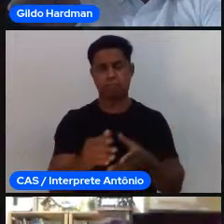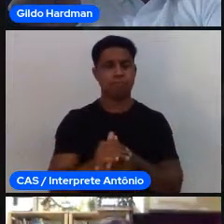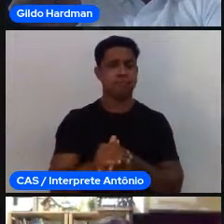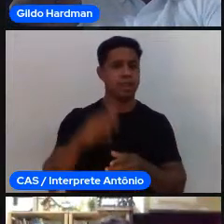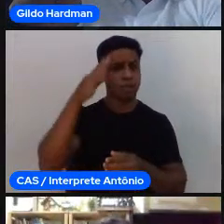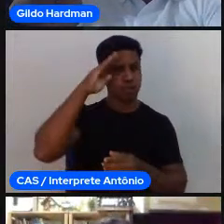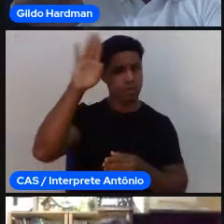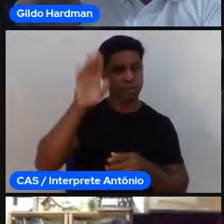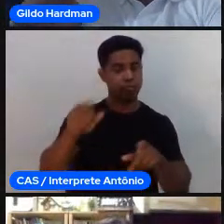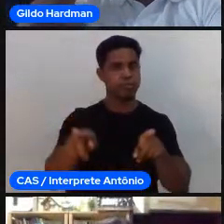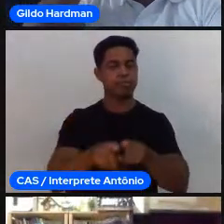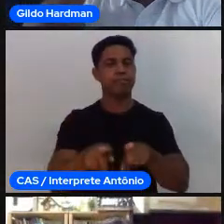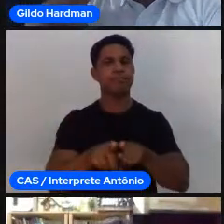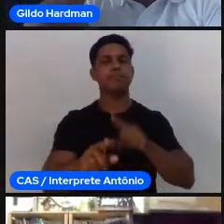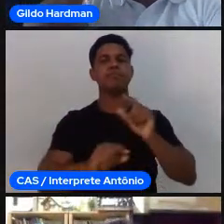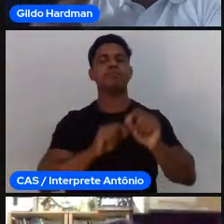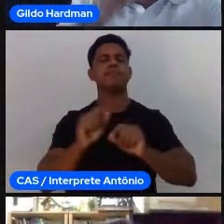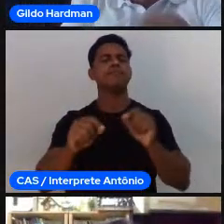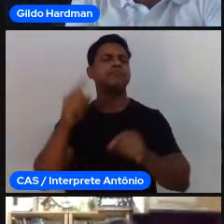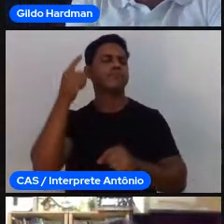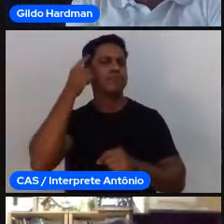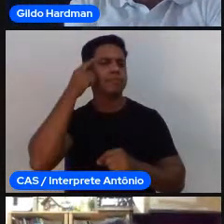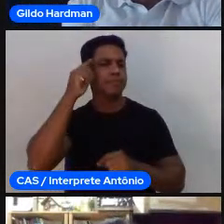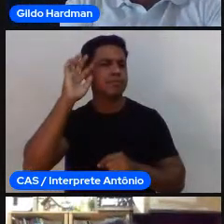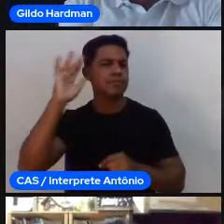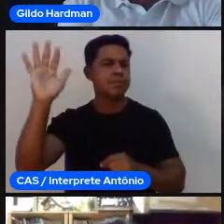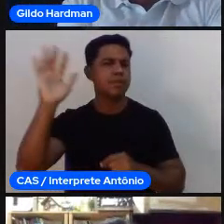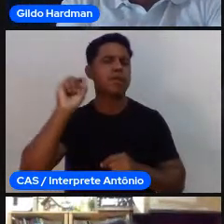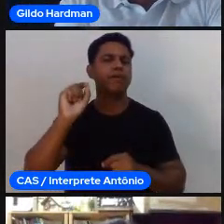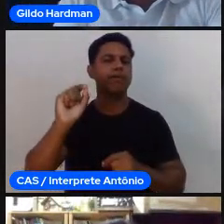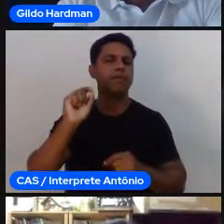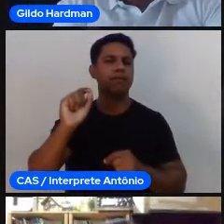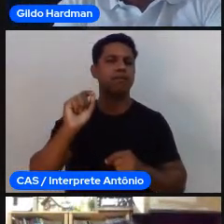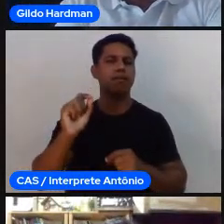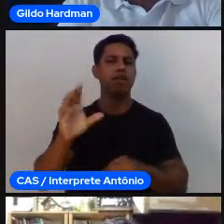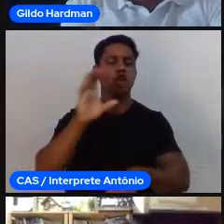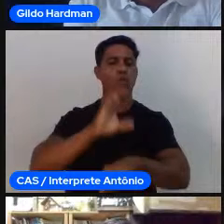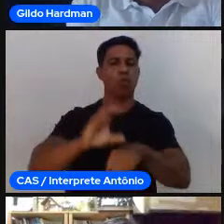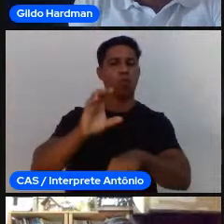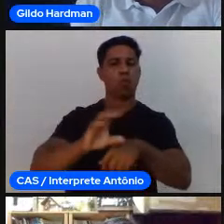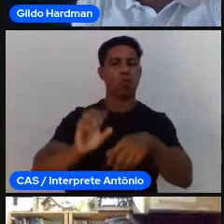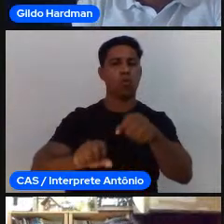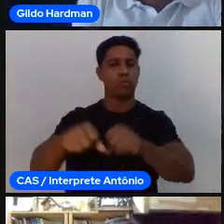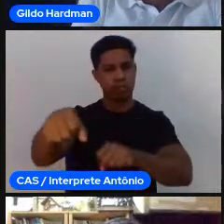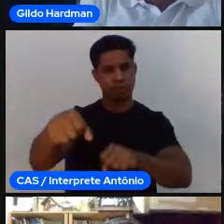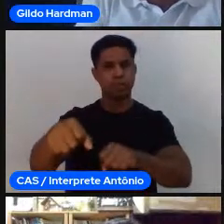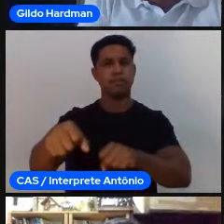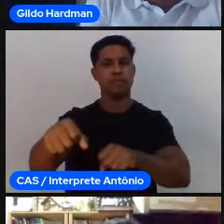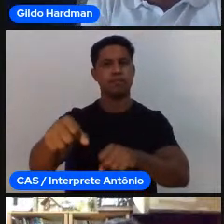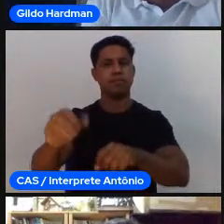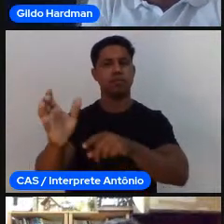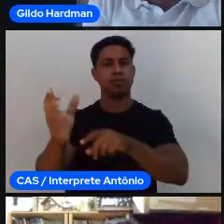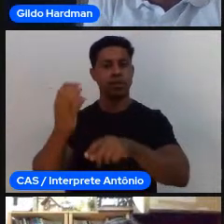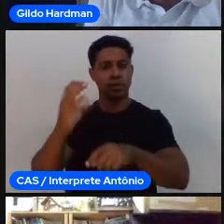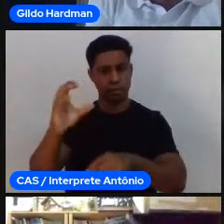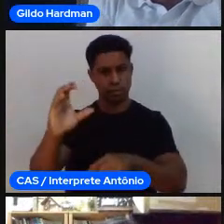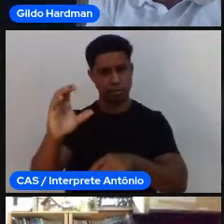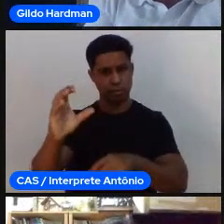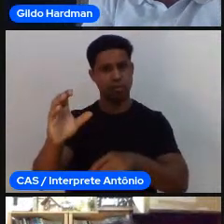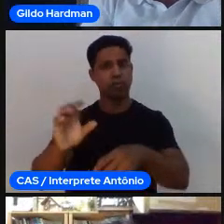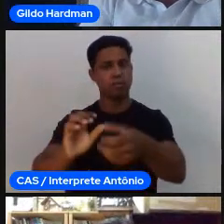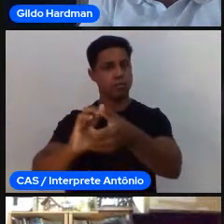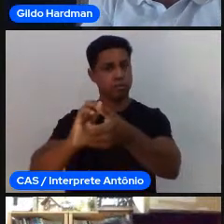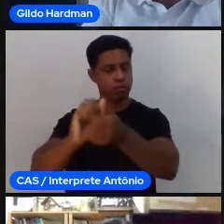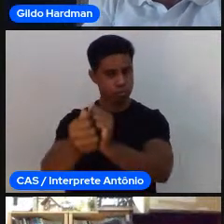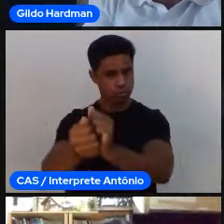lembrar de onde eu falo, né? Eu falo hoje de um curso de bacharelado em ciências do esporte, e de uma trajetória que nos últimos seis